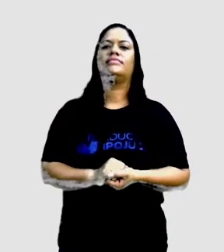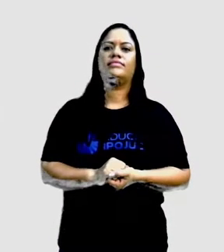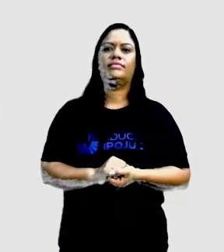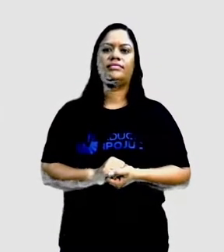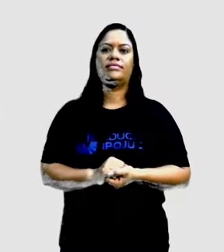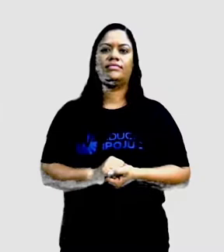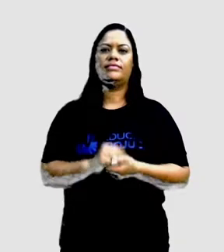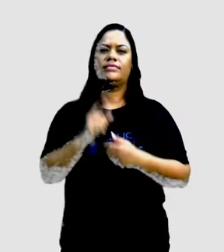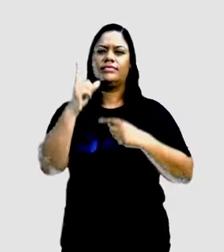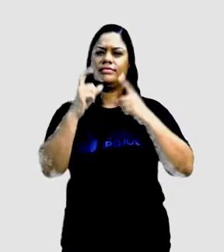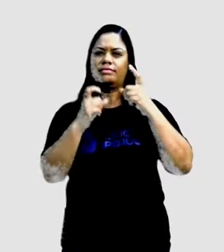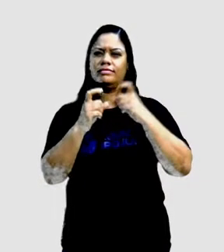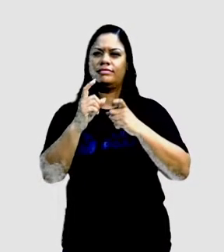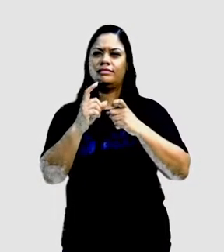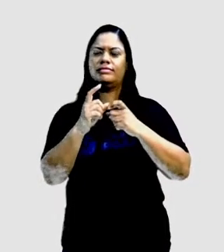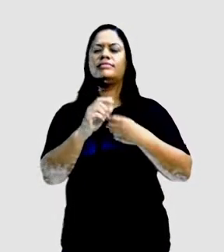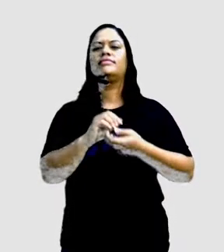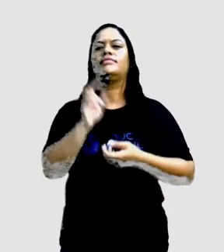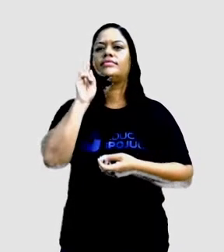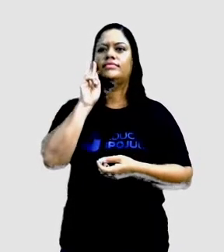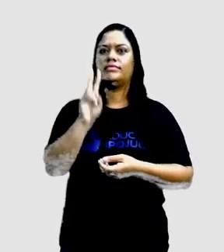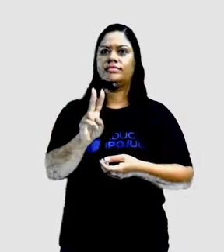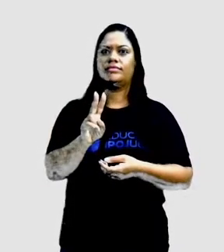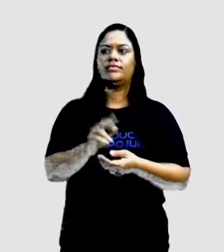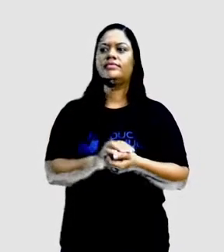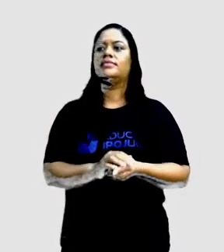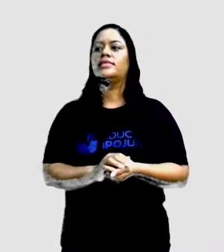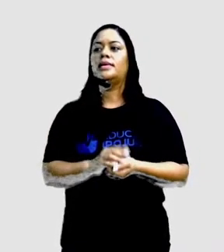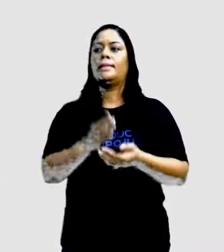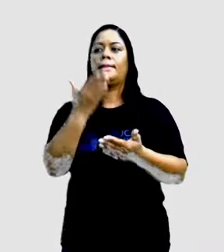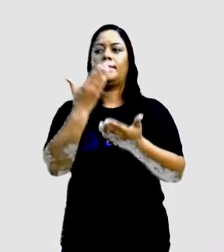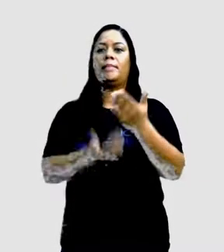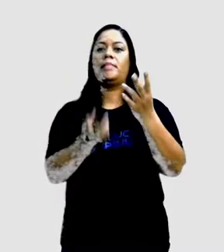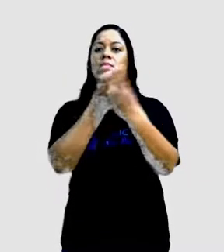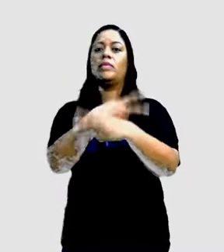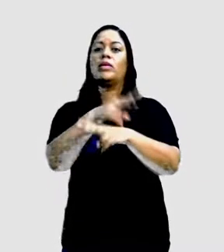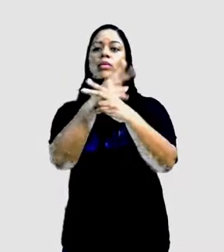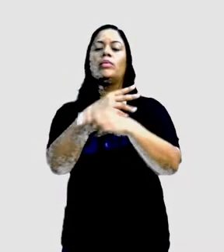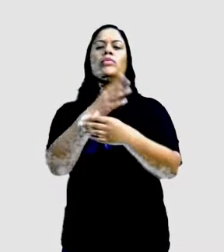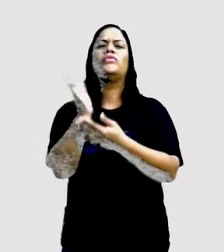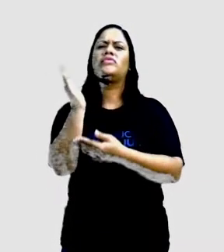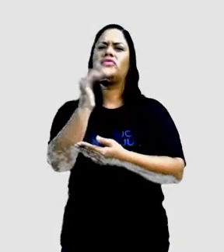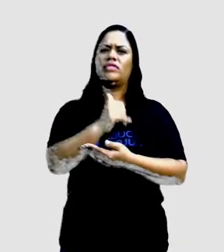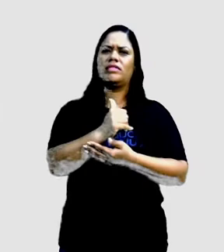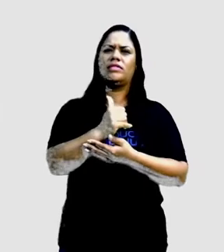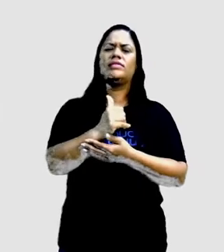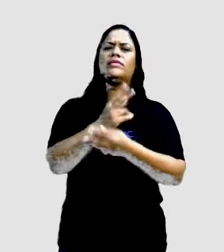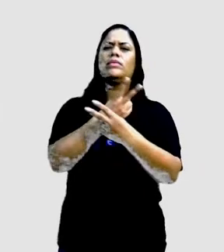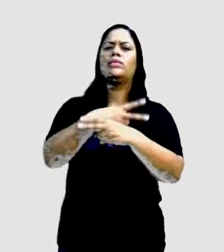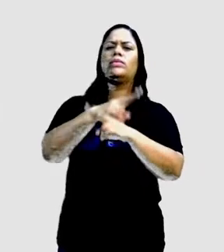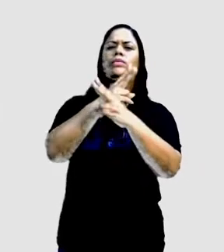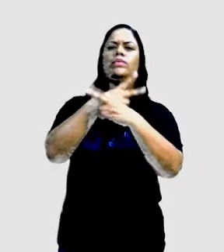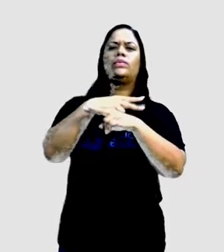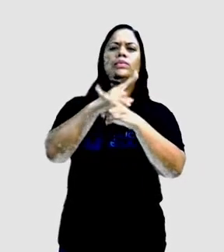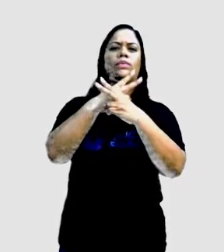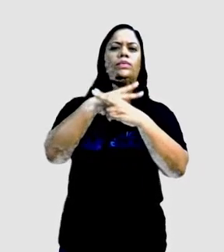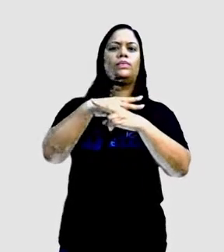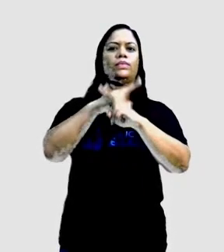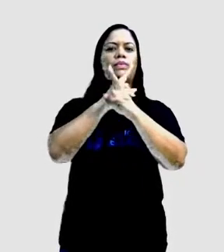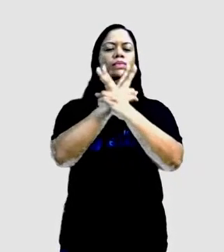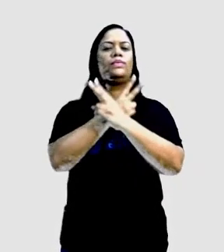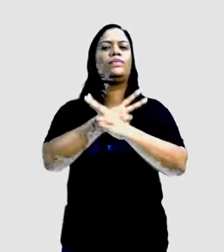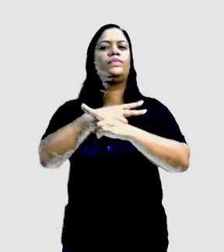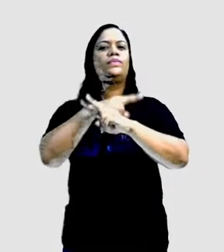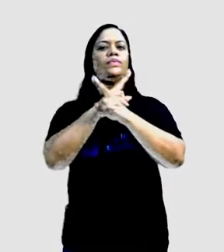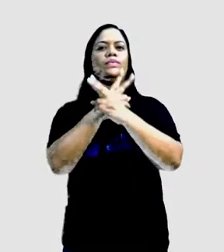expressivos. Vento perdido. Leiam aí comigo. Vamos lá. Vem que vem o vento. Vem que sopra no